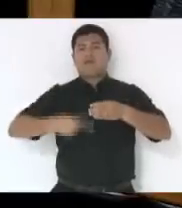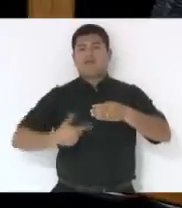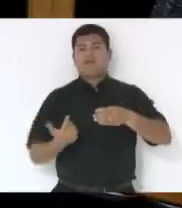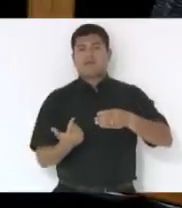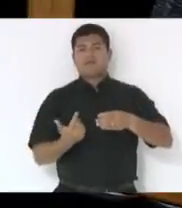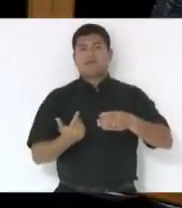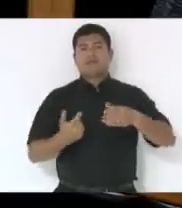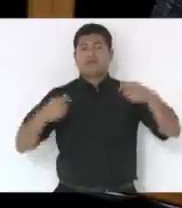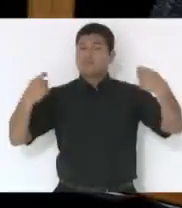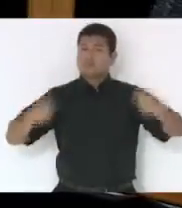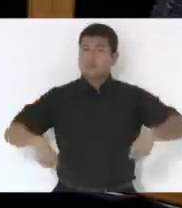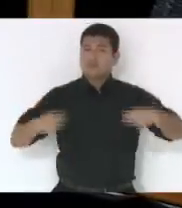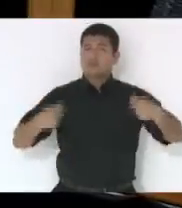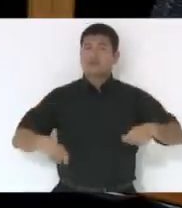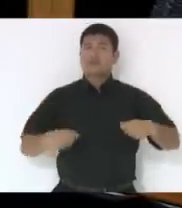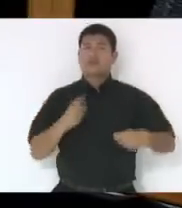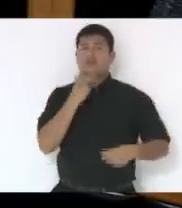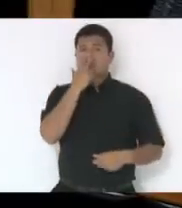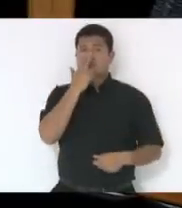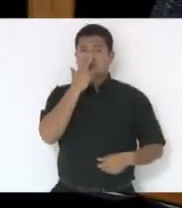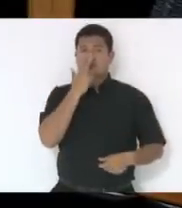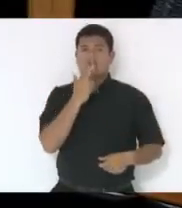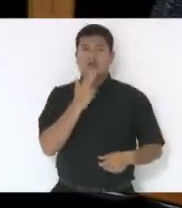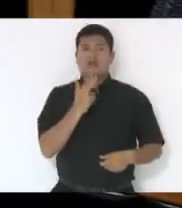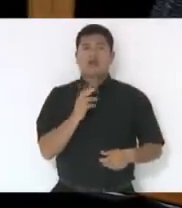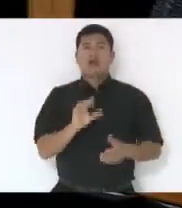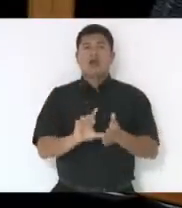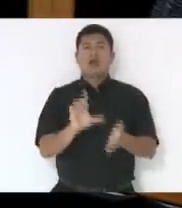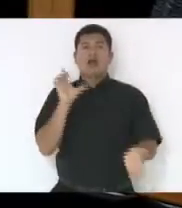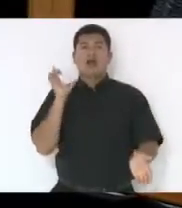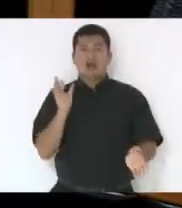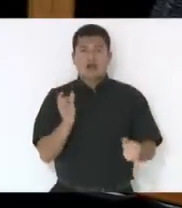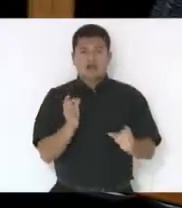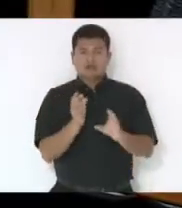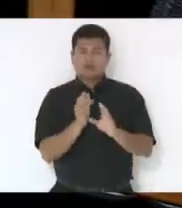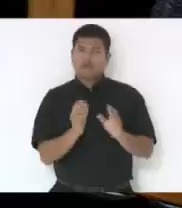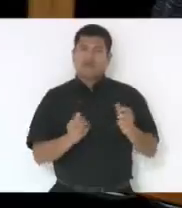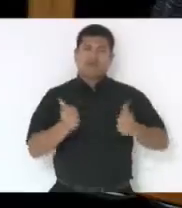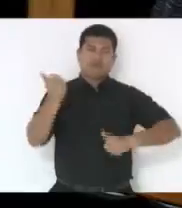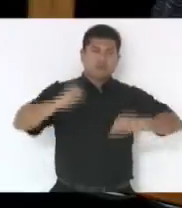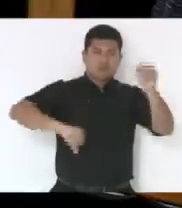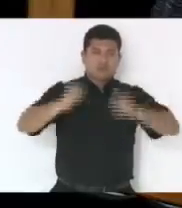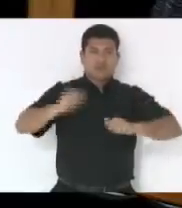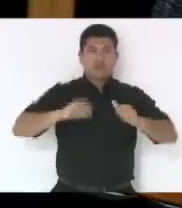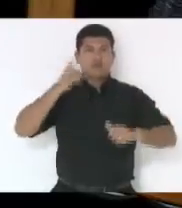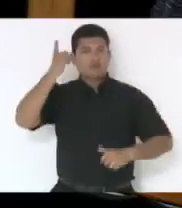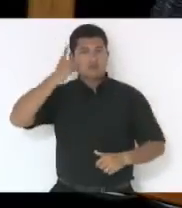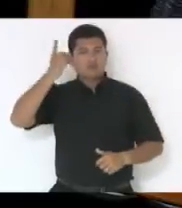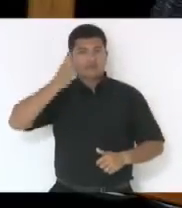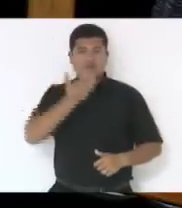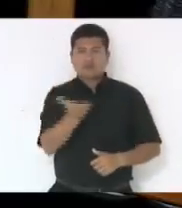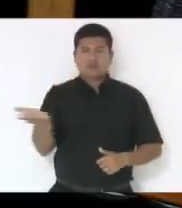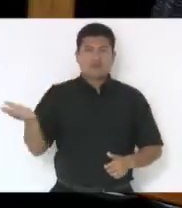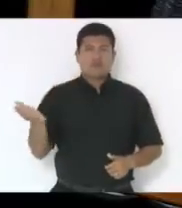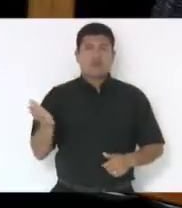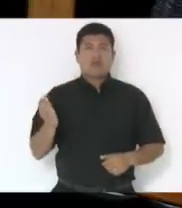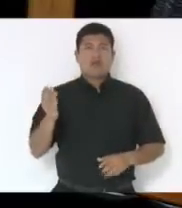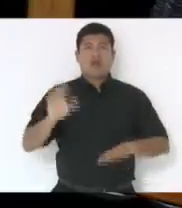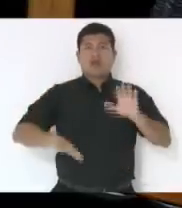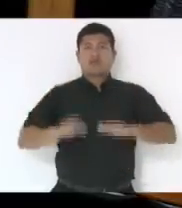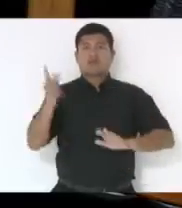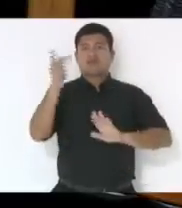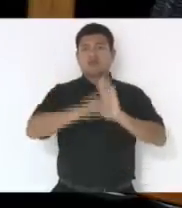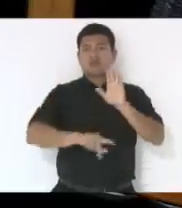precisava passar pelo crivo também dos demais deputados. porque o projeto vem aqui, muitas vezes, sem o